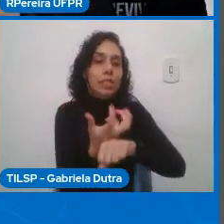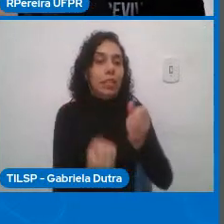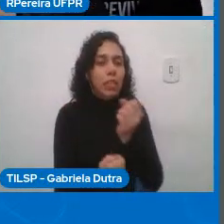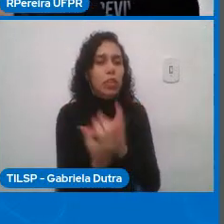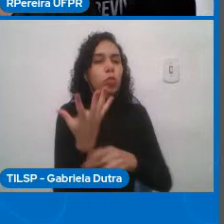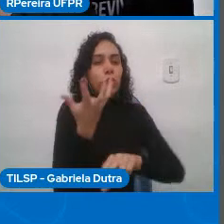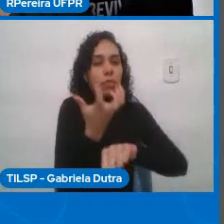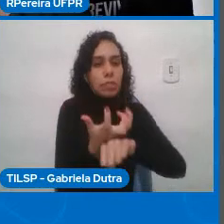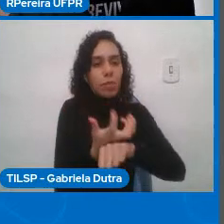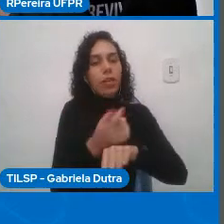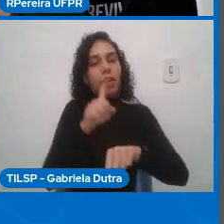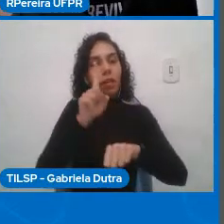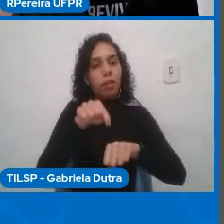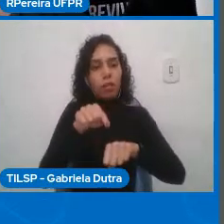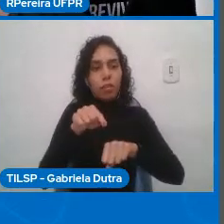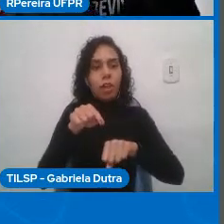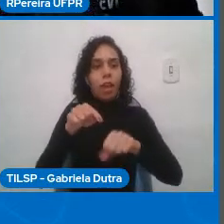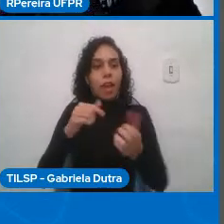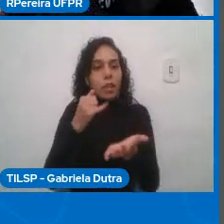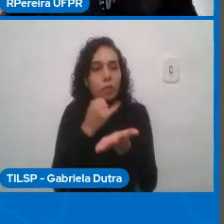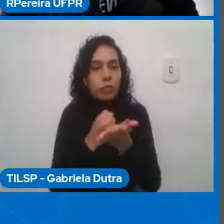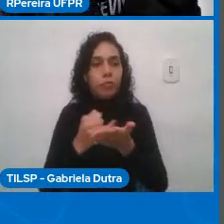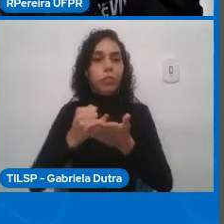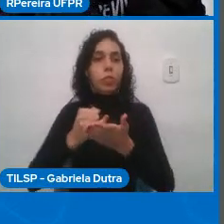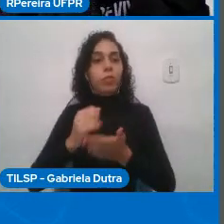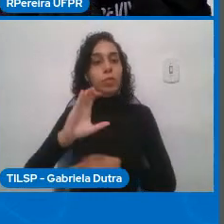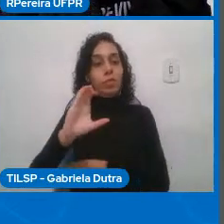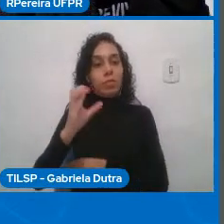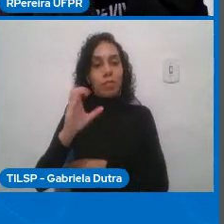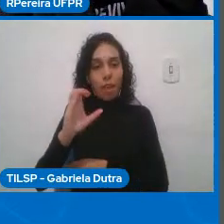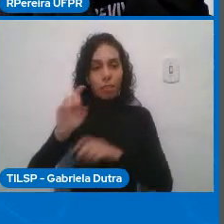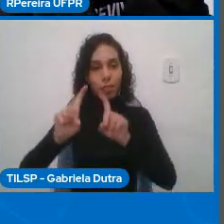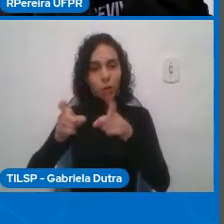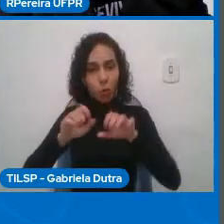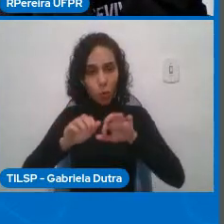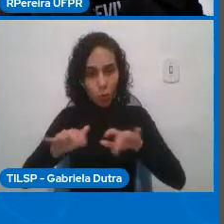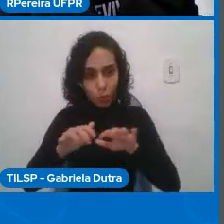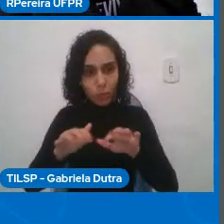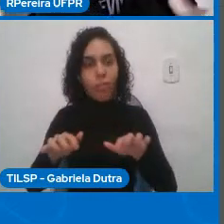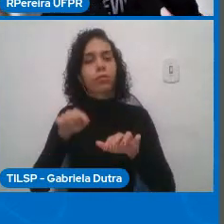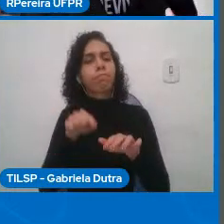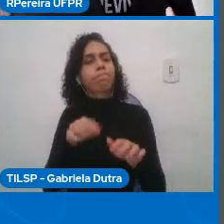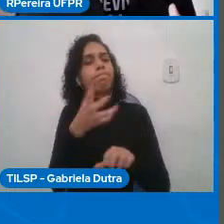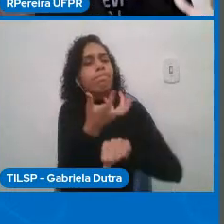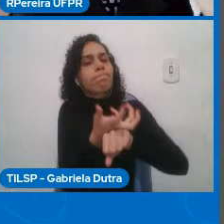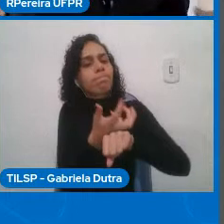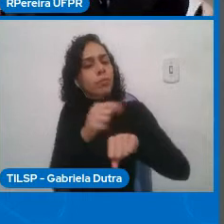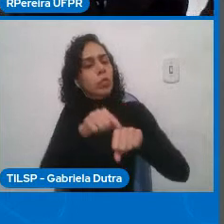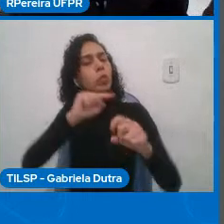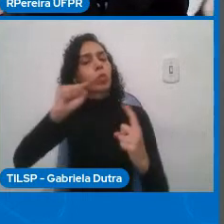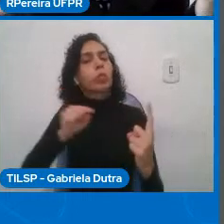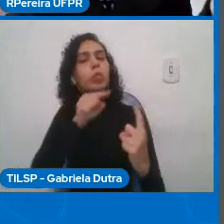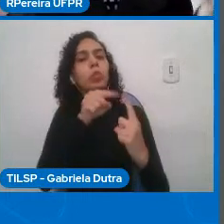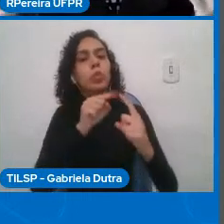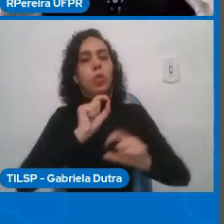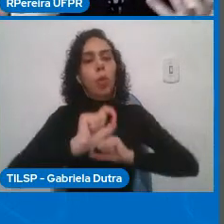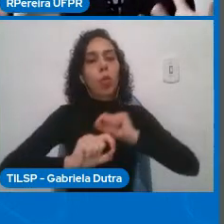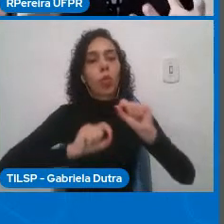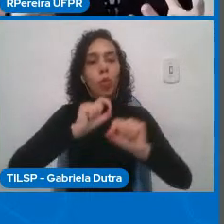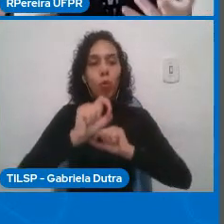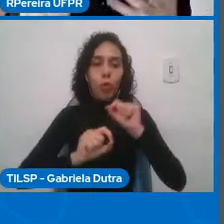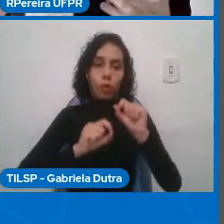que ela é oferecida no primeiro semestre e essa disciplina tem o propósito de quando